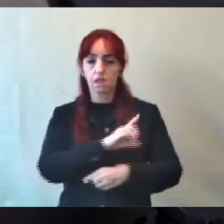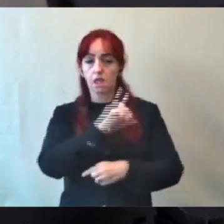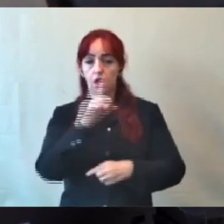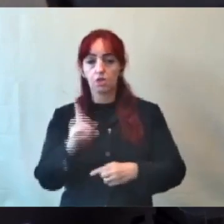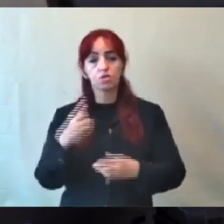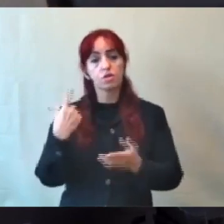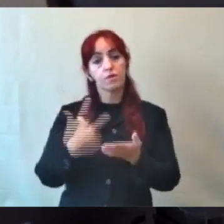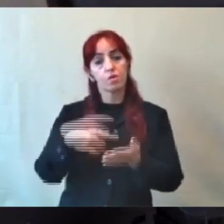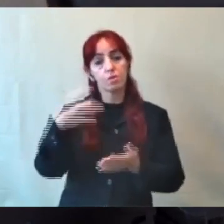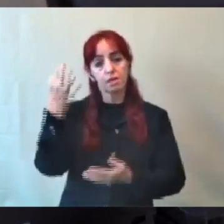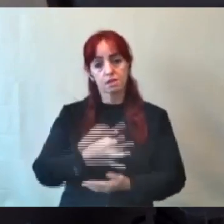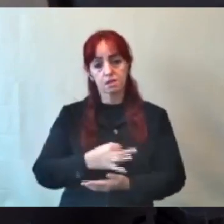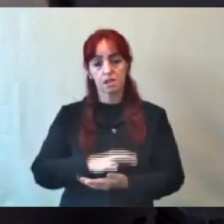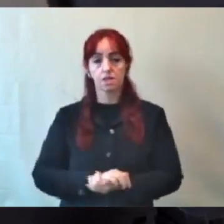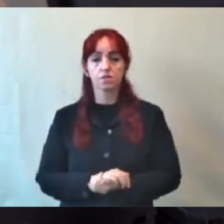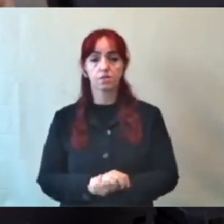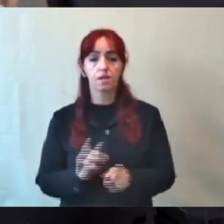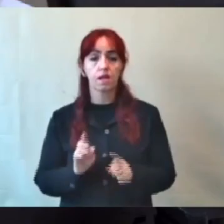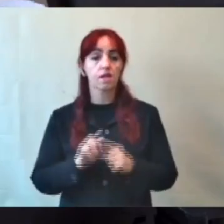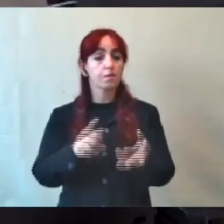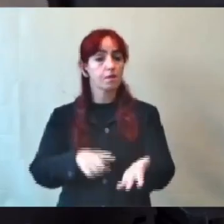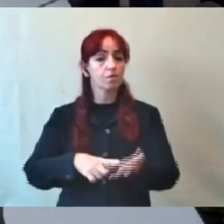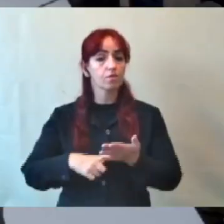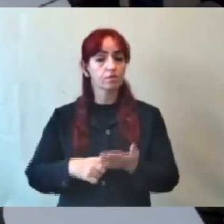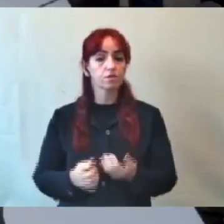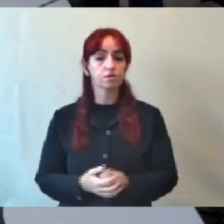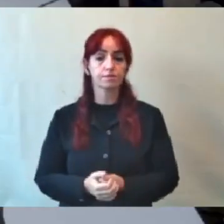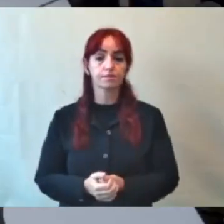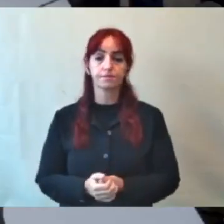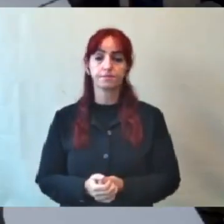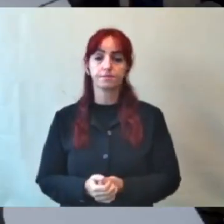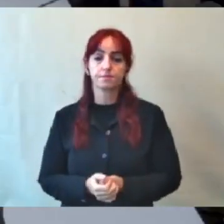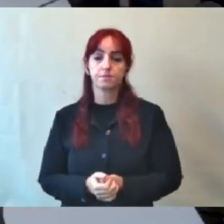Obrigado. Vereador Jorge Santos chegou aqui. Bom, pessoal,